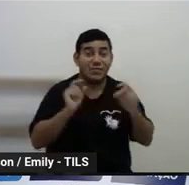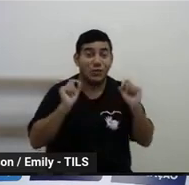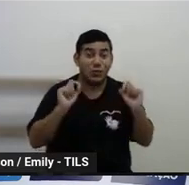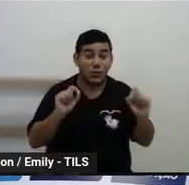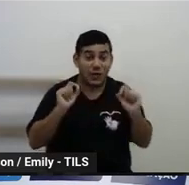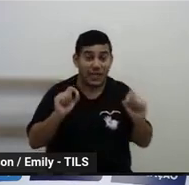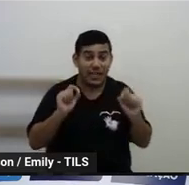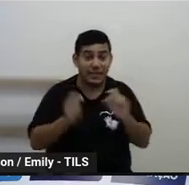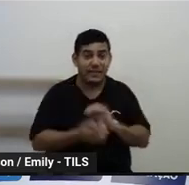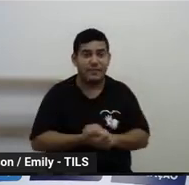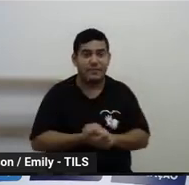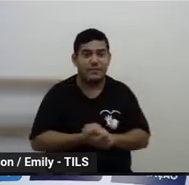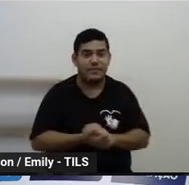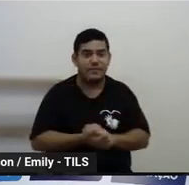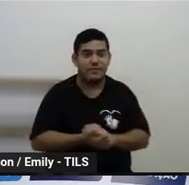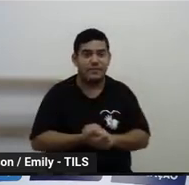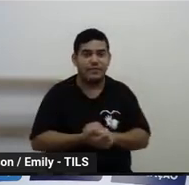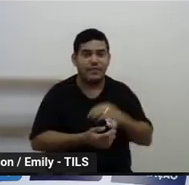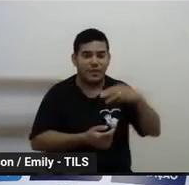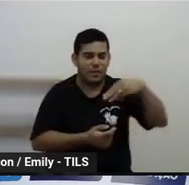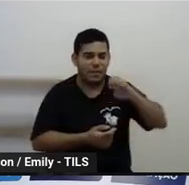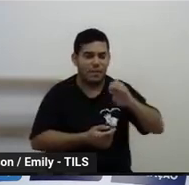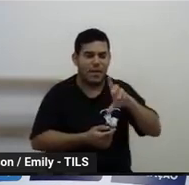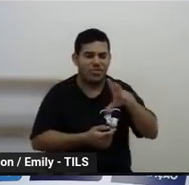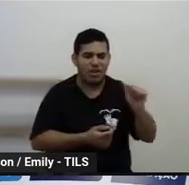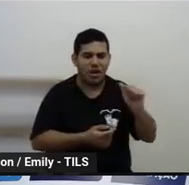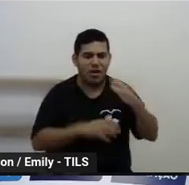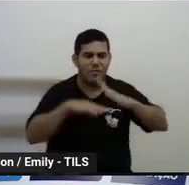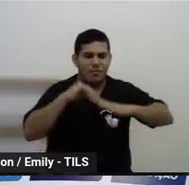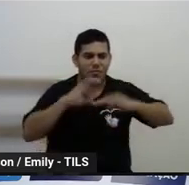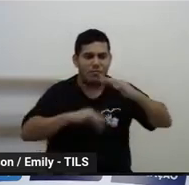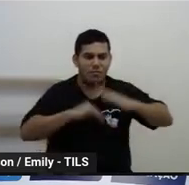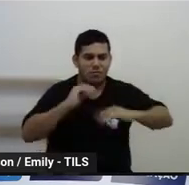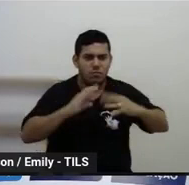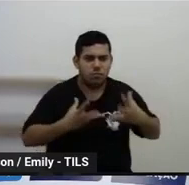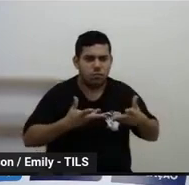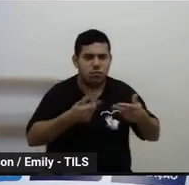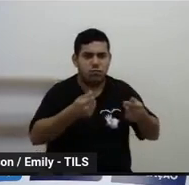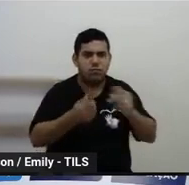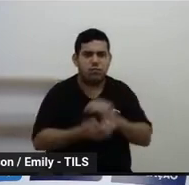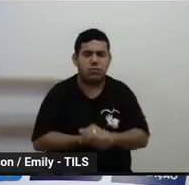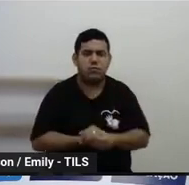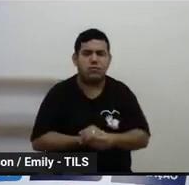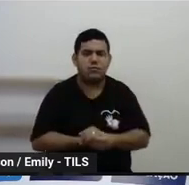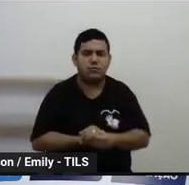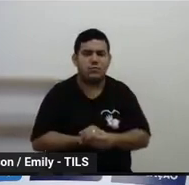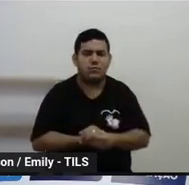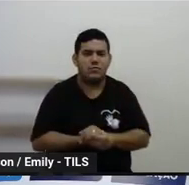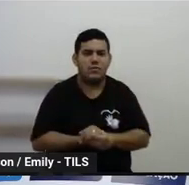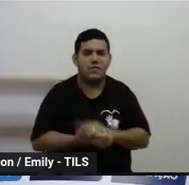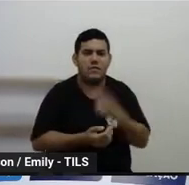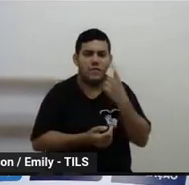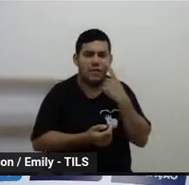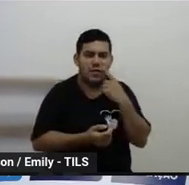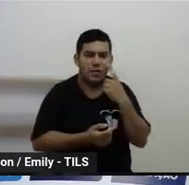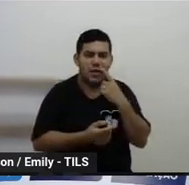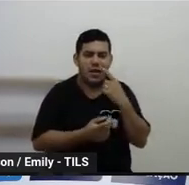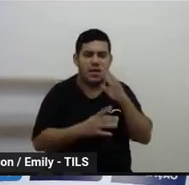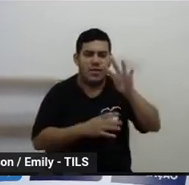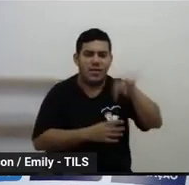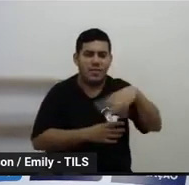proficiência média, né? Eu vou trazer para vocês aqui uma tabelinha que mostra